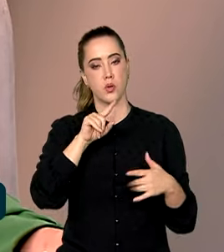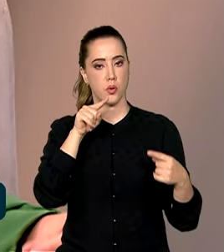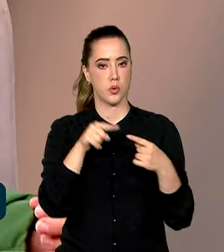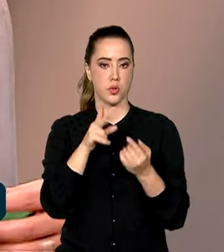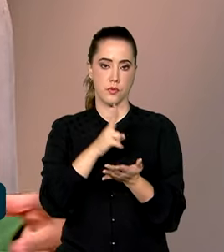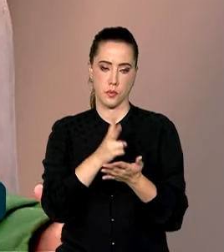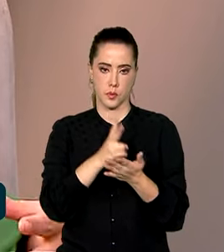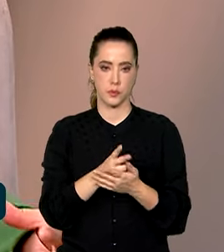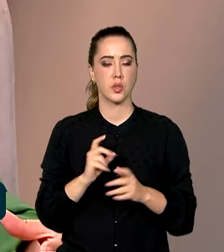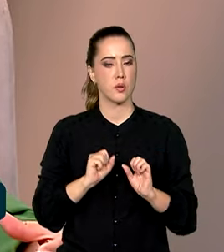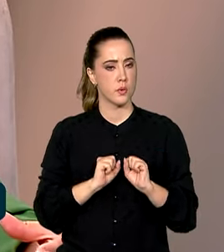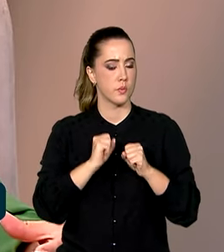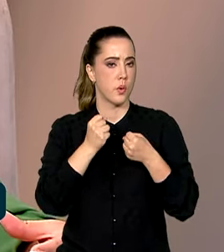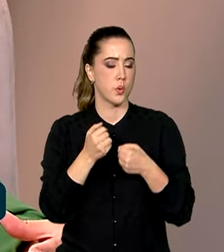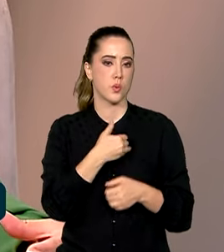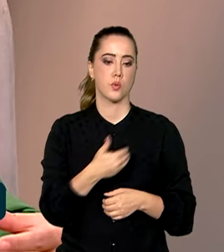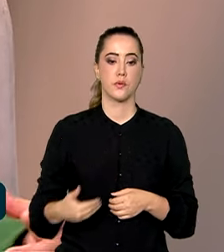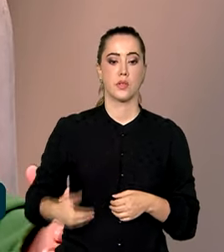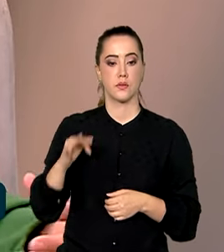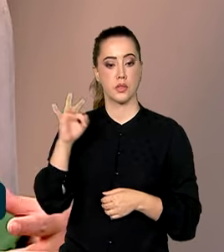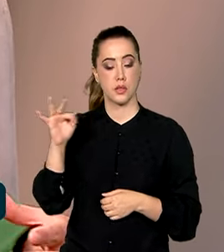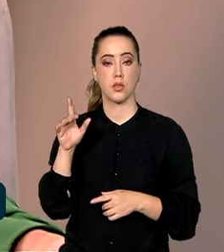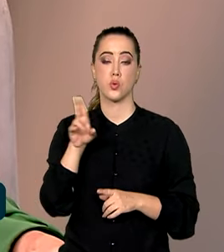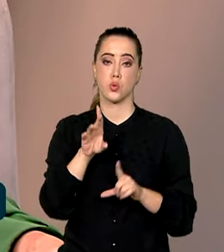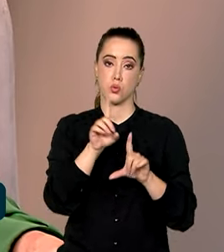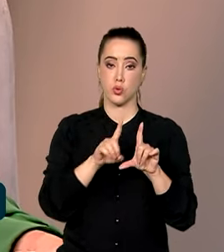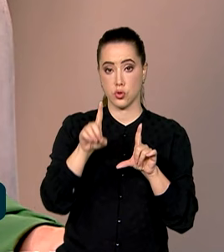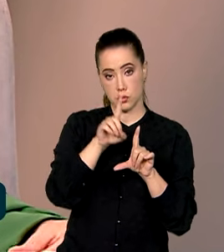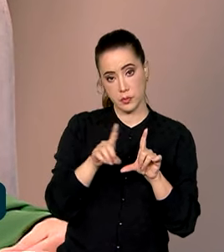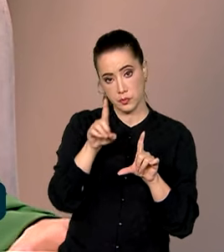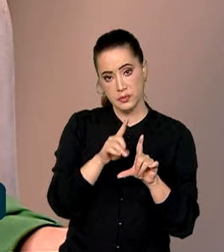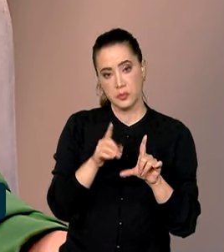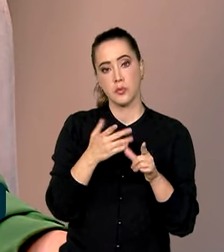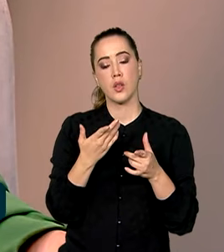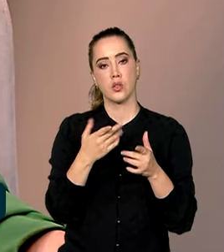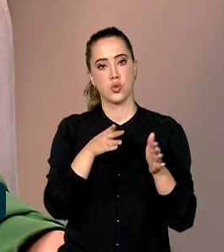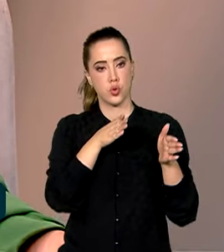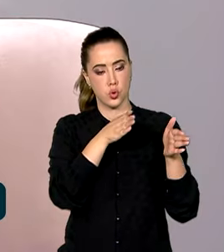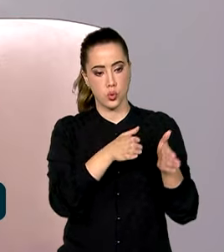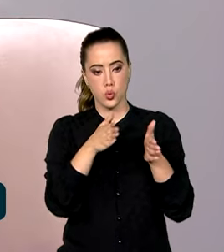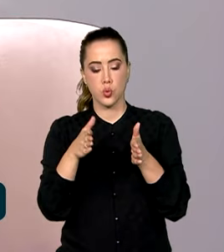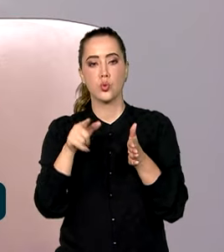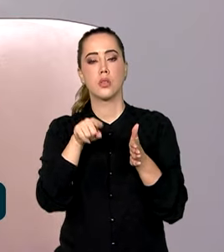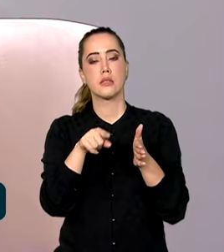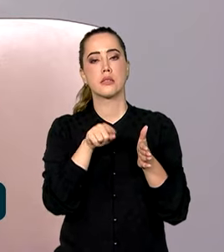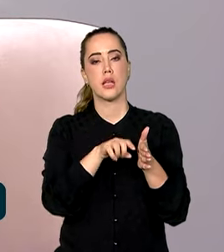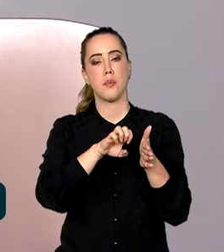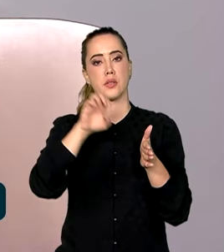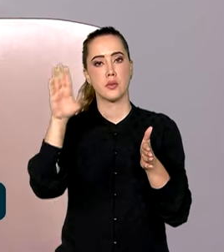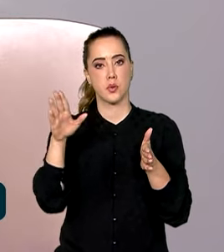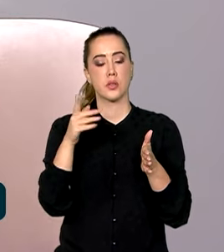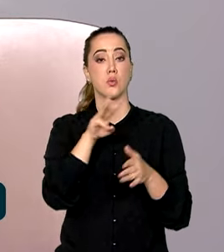objetivo. Há um grande esforço no governo federal de digitalização dos procedimentos de comércio exterior, ao portal